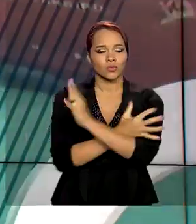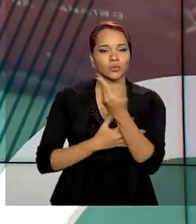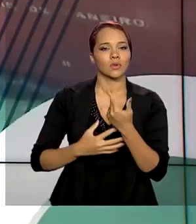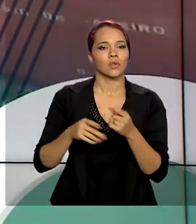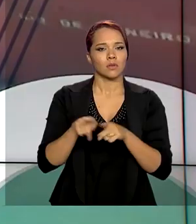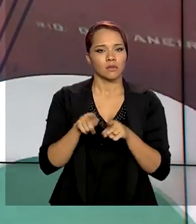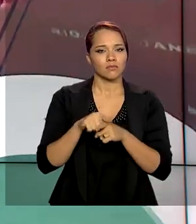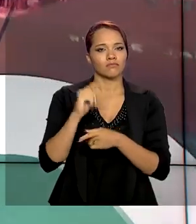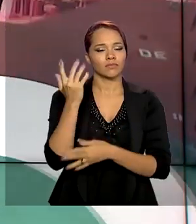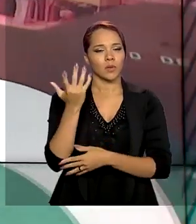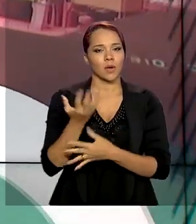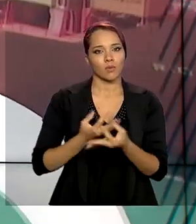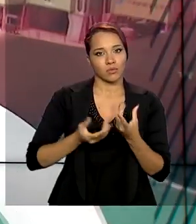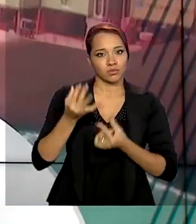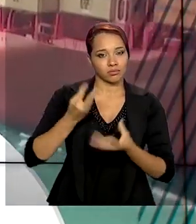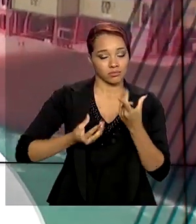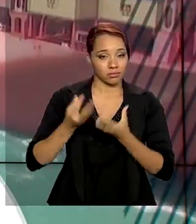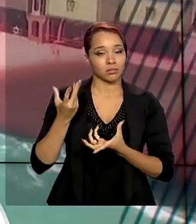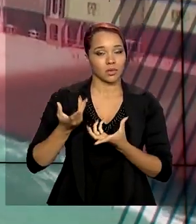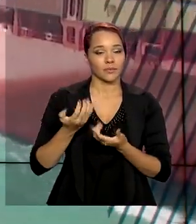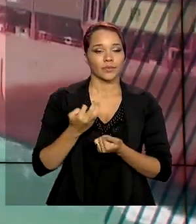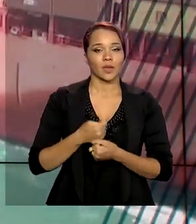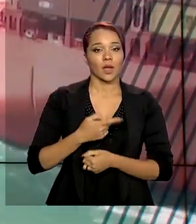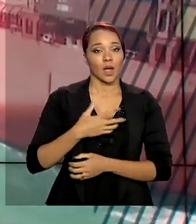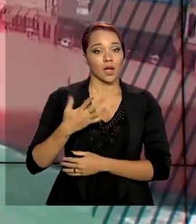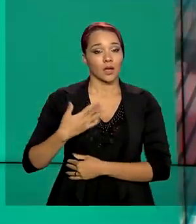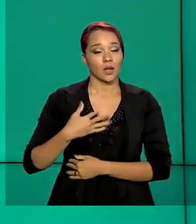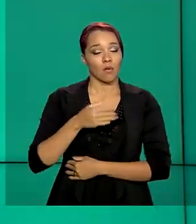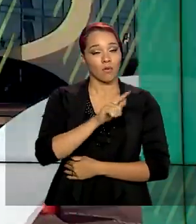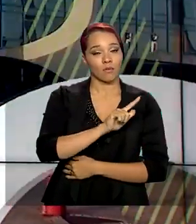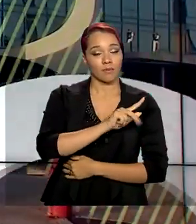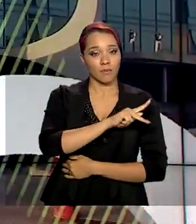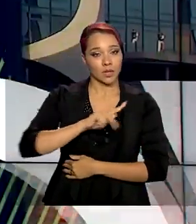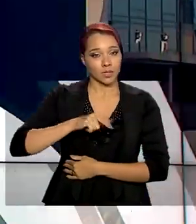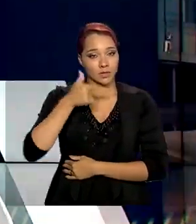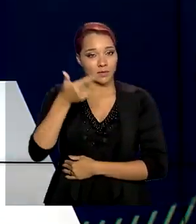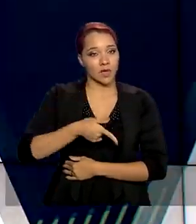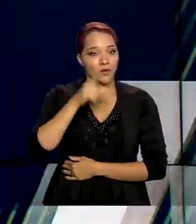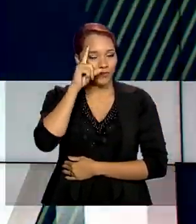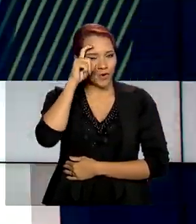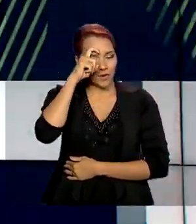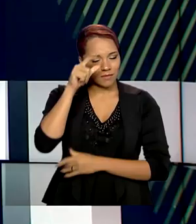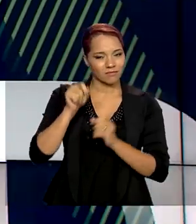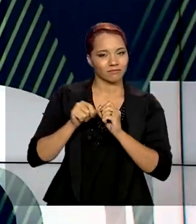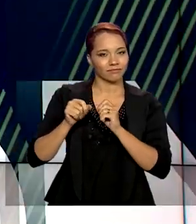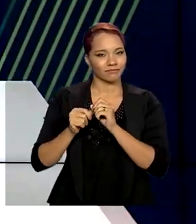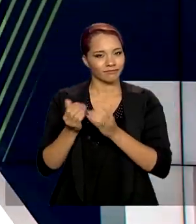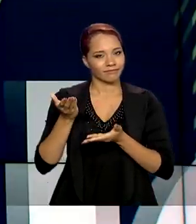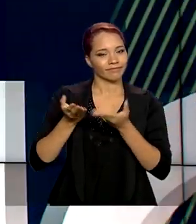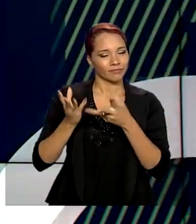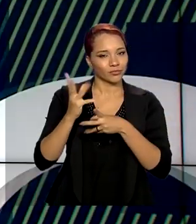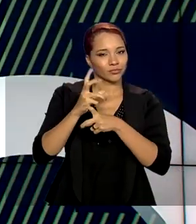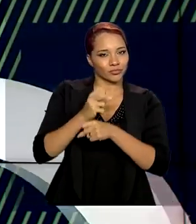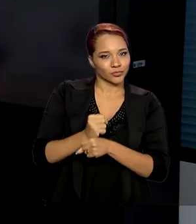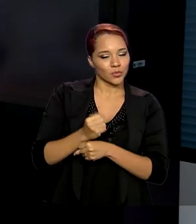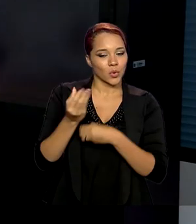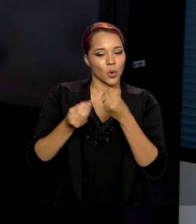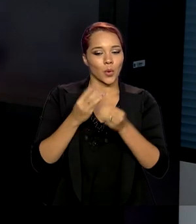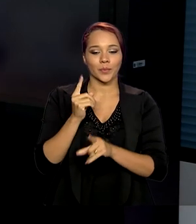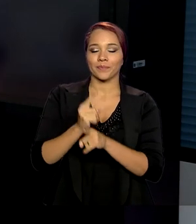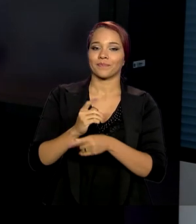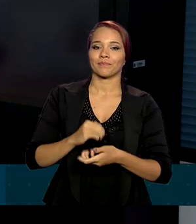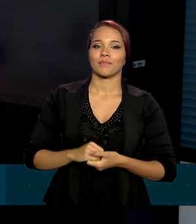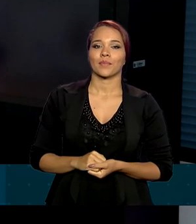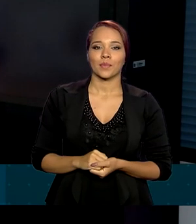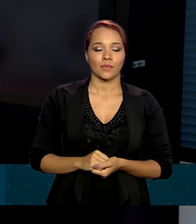Ao final, o vice-presidente Hamilton Mourão, que coordena o colegiado, fez um balanço do encontro. Foi uma